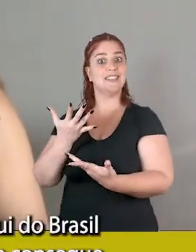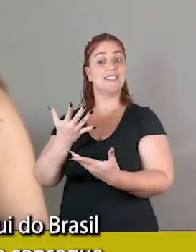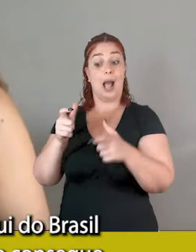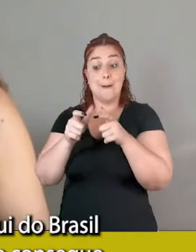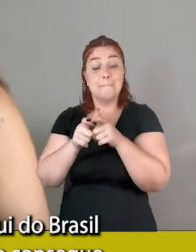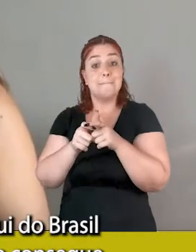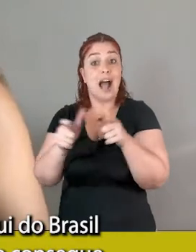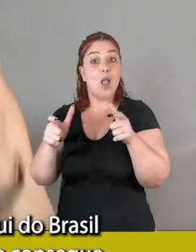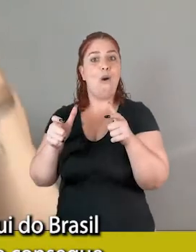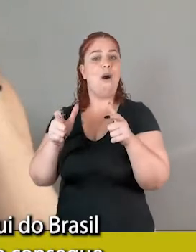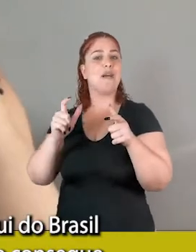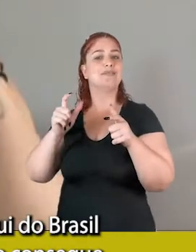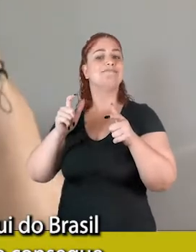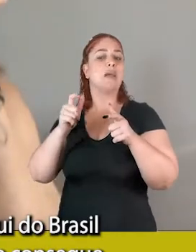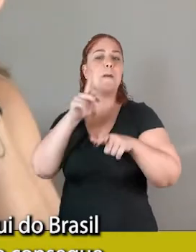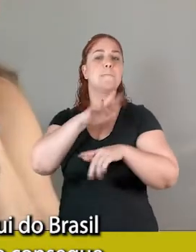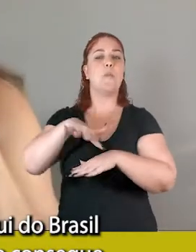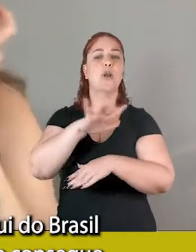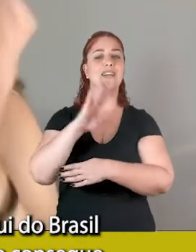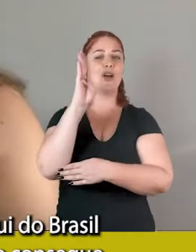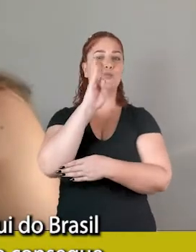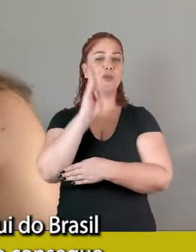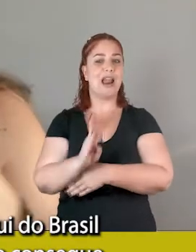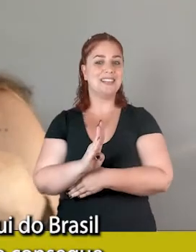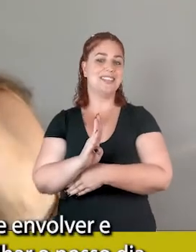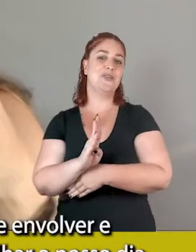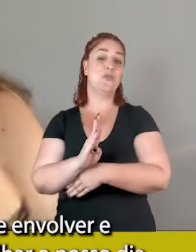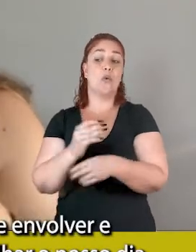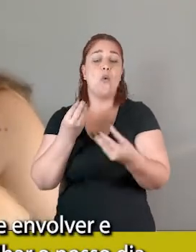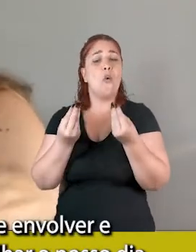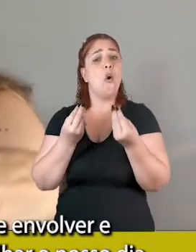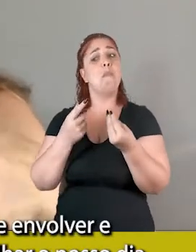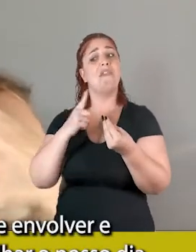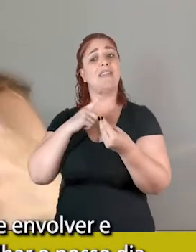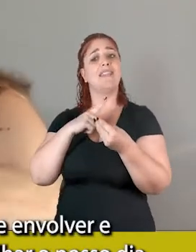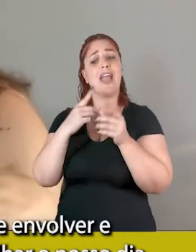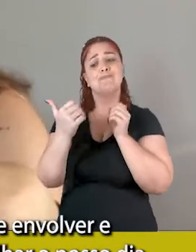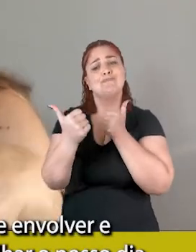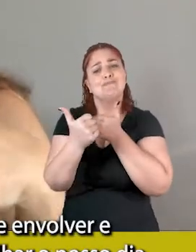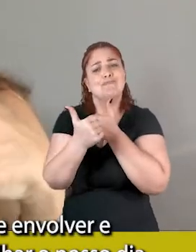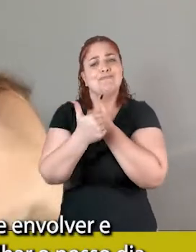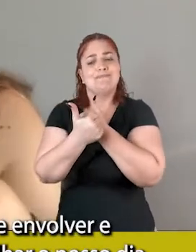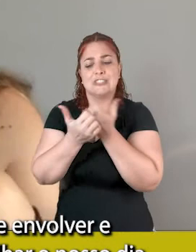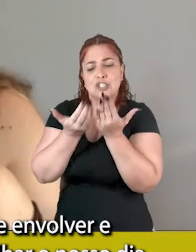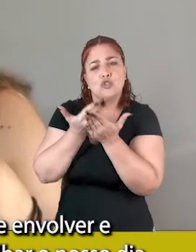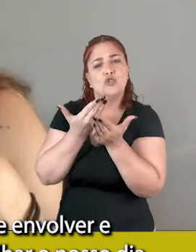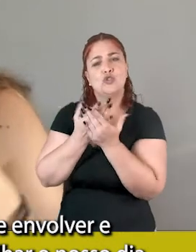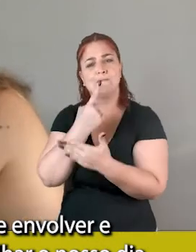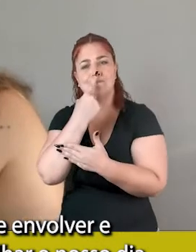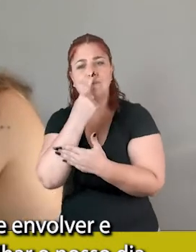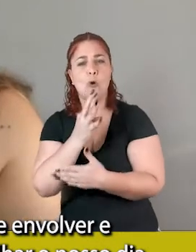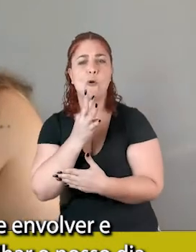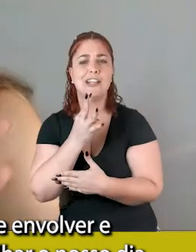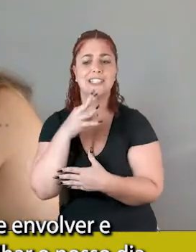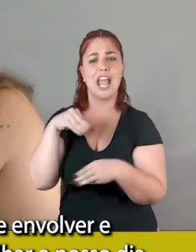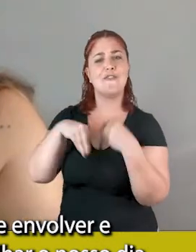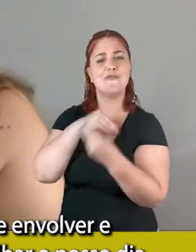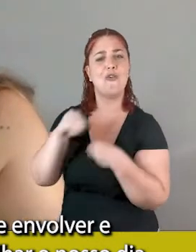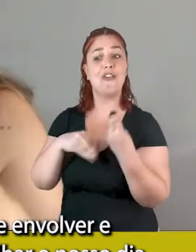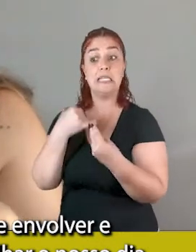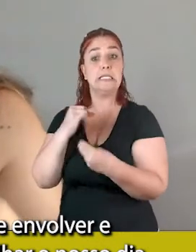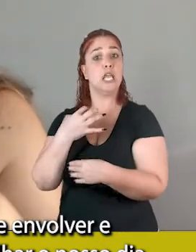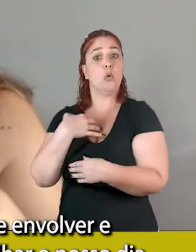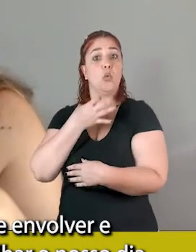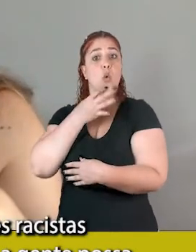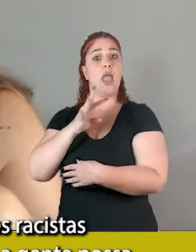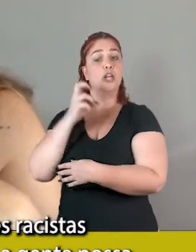nossa população aqui do Brasil, então, como que a gente consegue se aproximar, estudar, se envolver e aprender para justamente